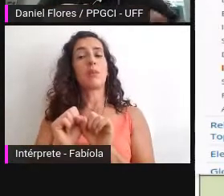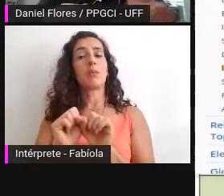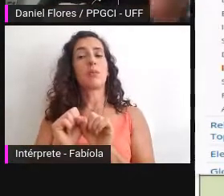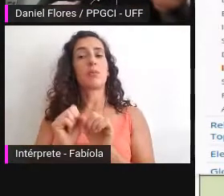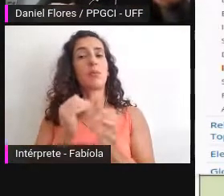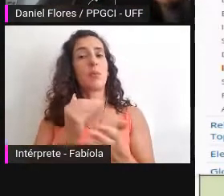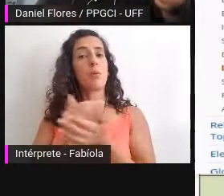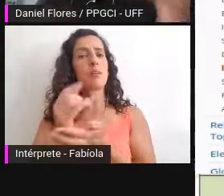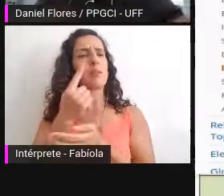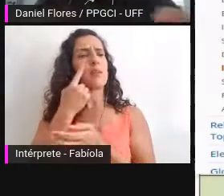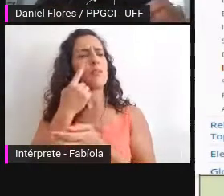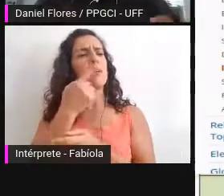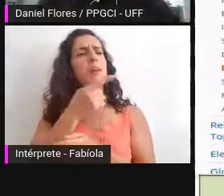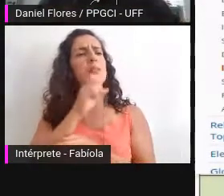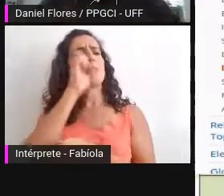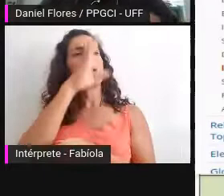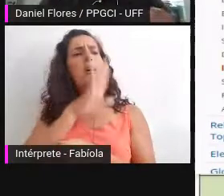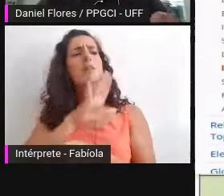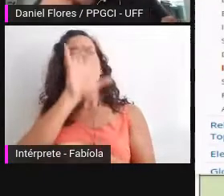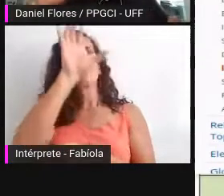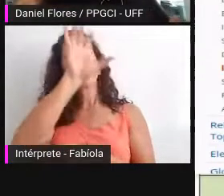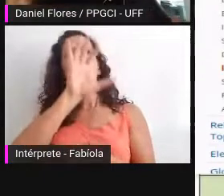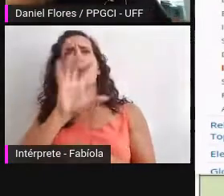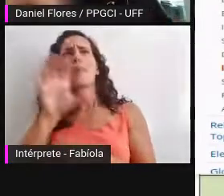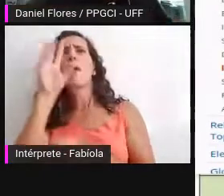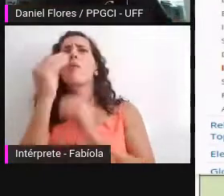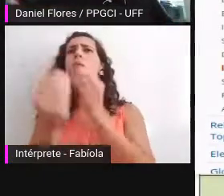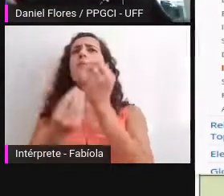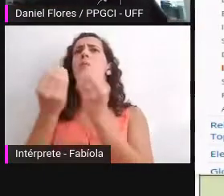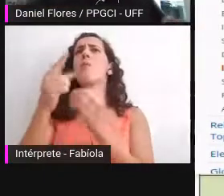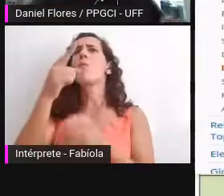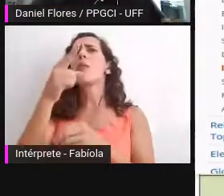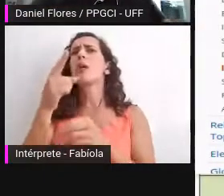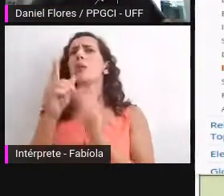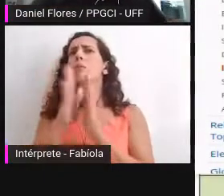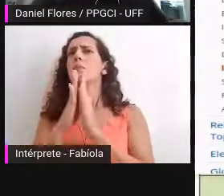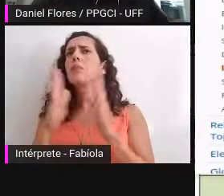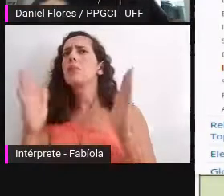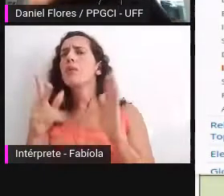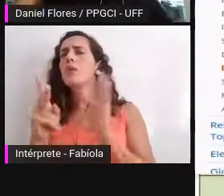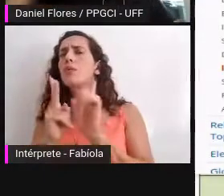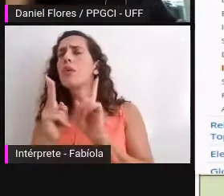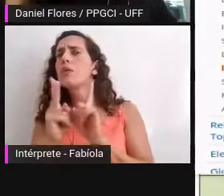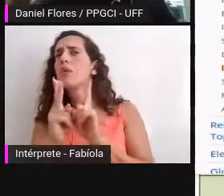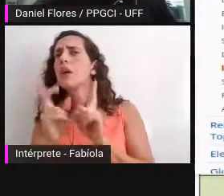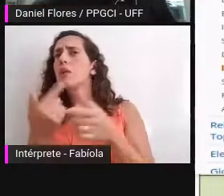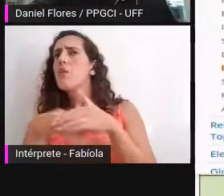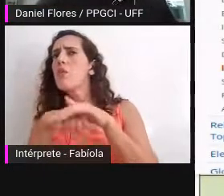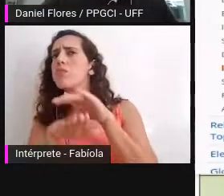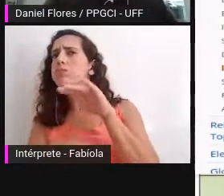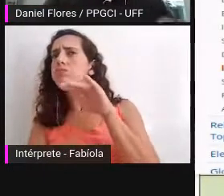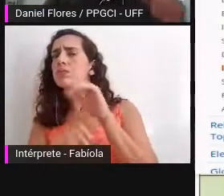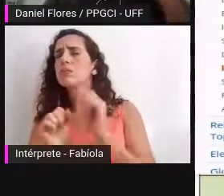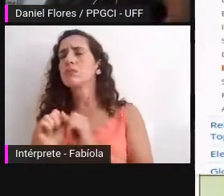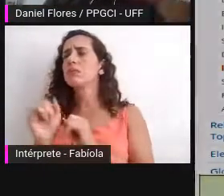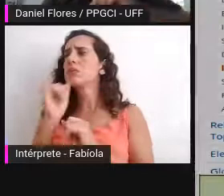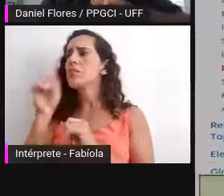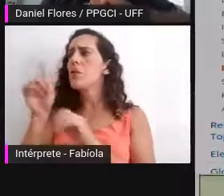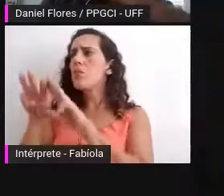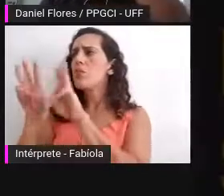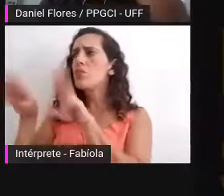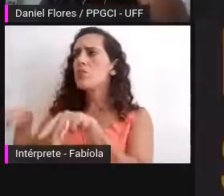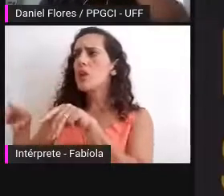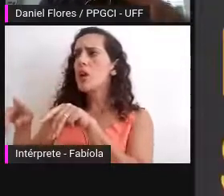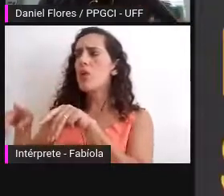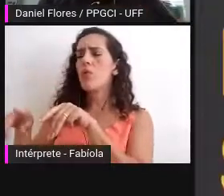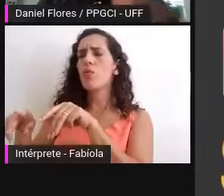como é que está o arquivo da UFRN como é que está a biblioteca da UFRN como é que está o museu da UFRN em